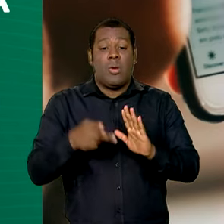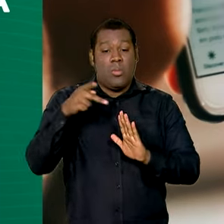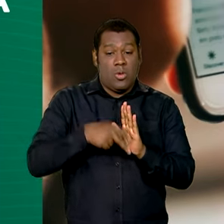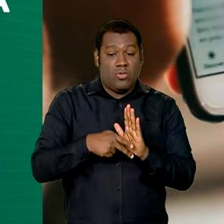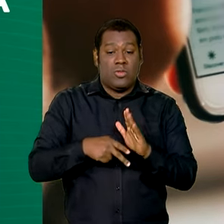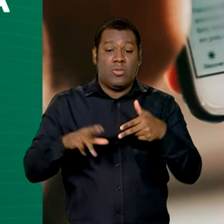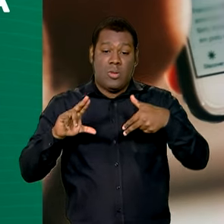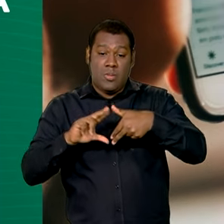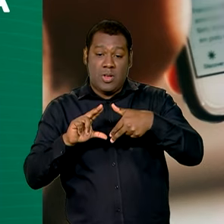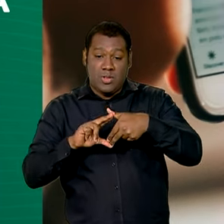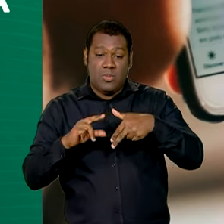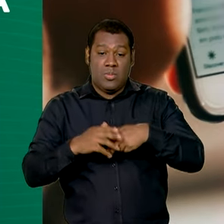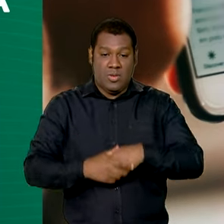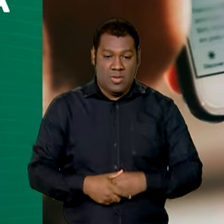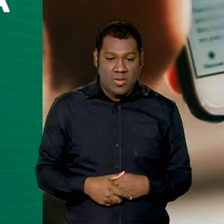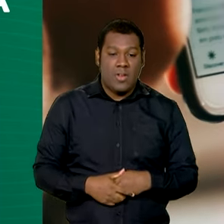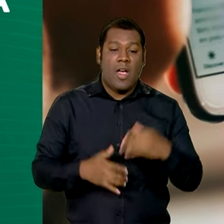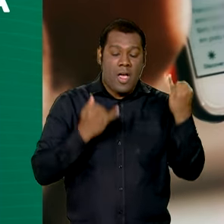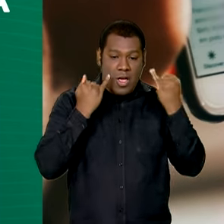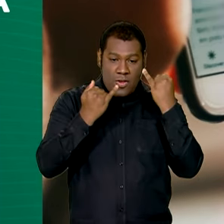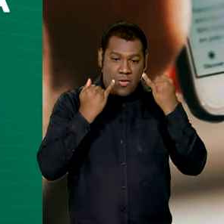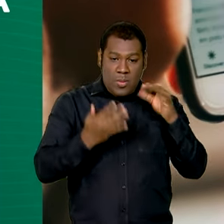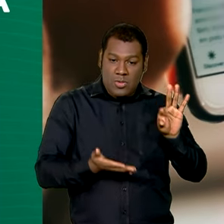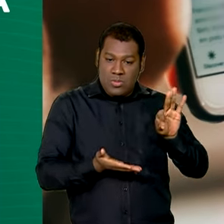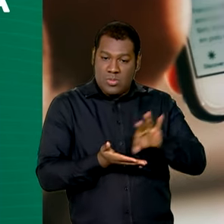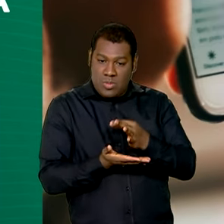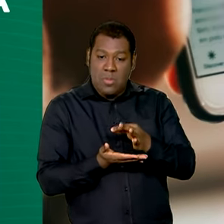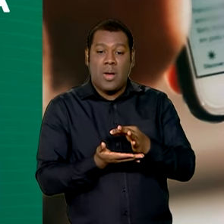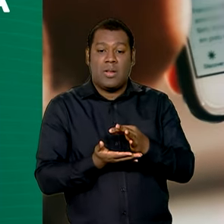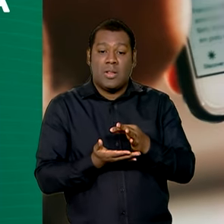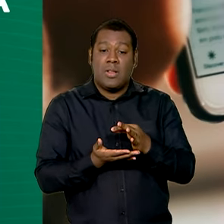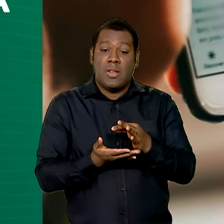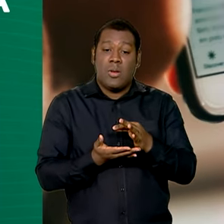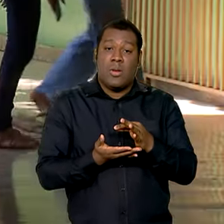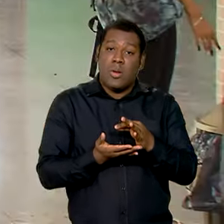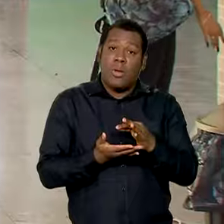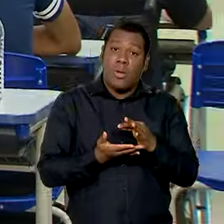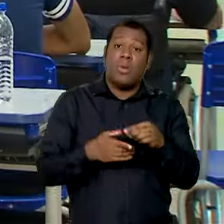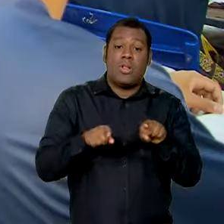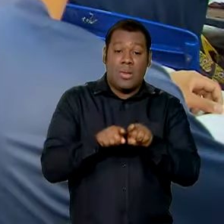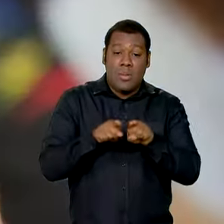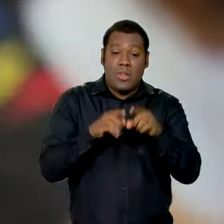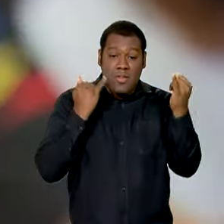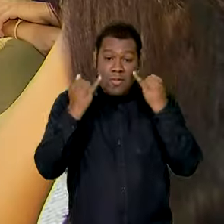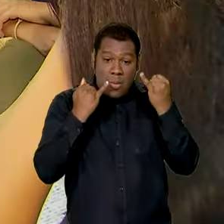meio do cruzamento das informações de matrícula com os dados do Bolsa Família.